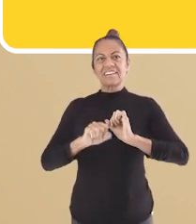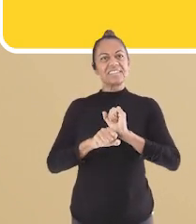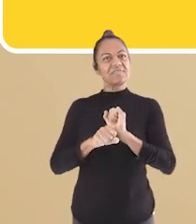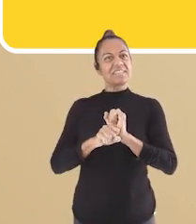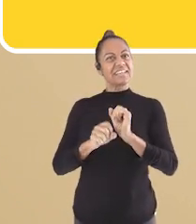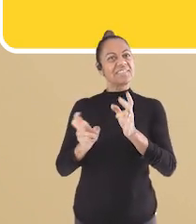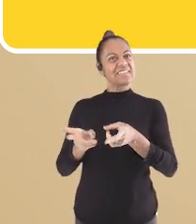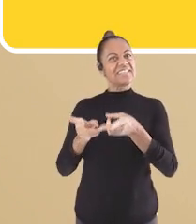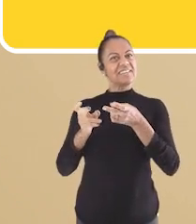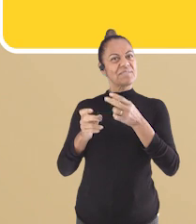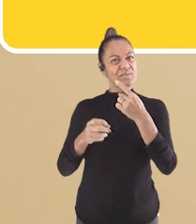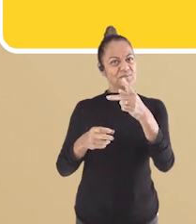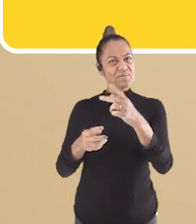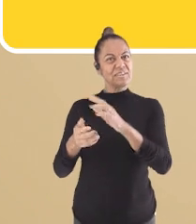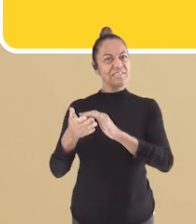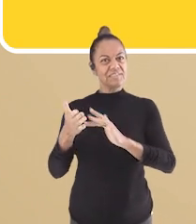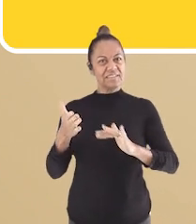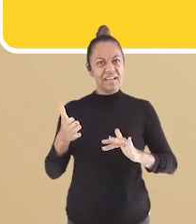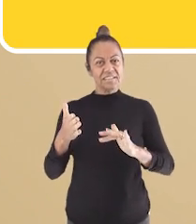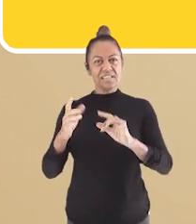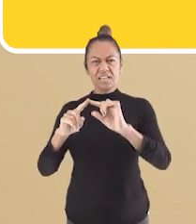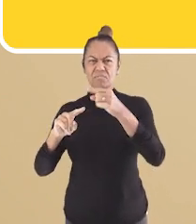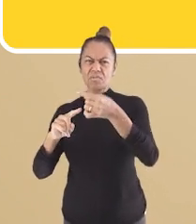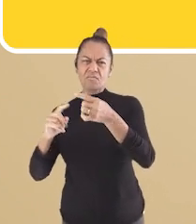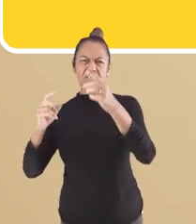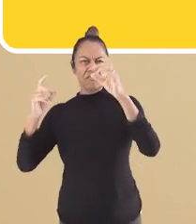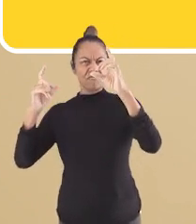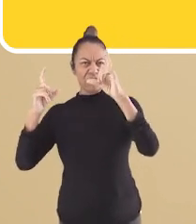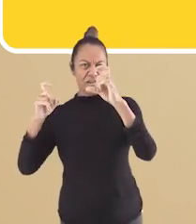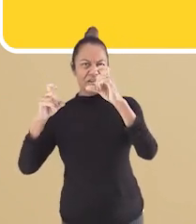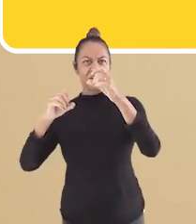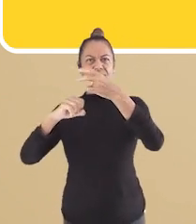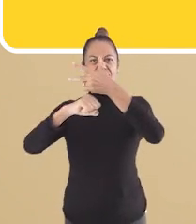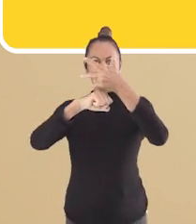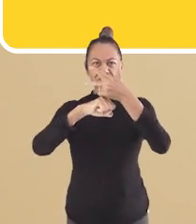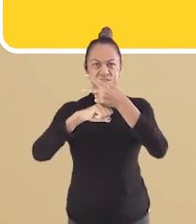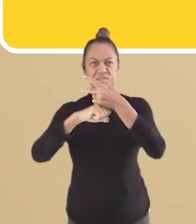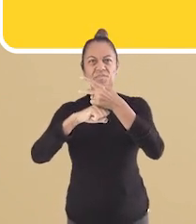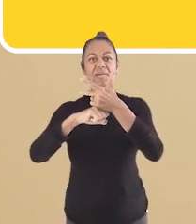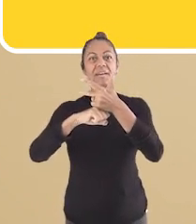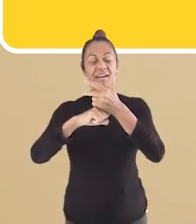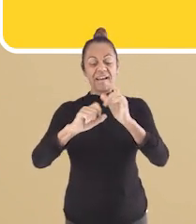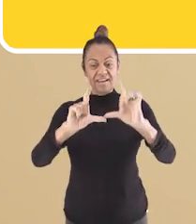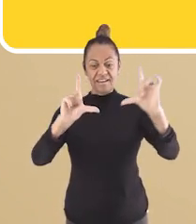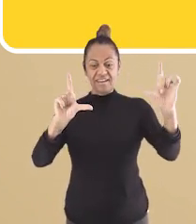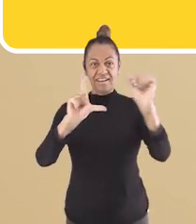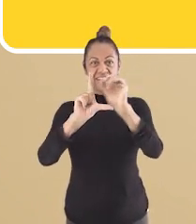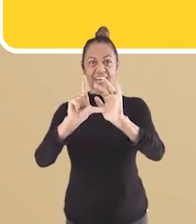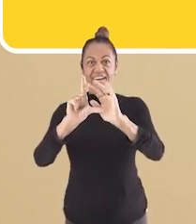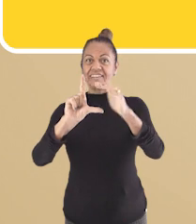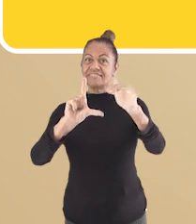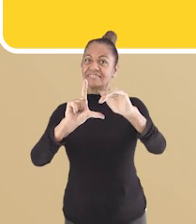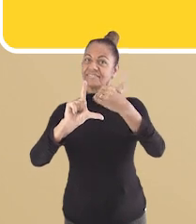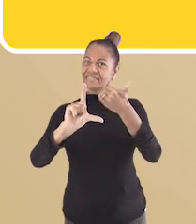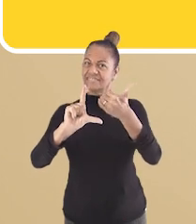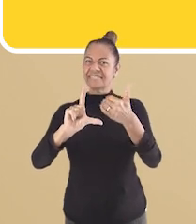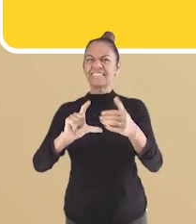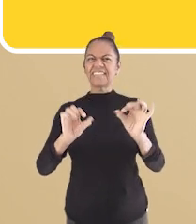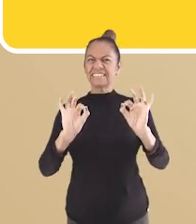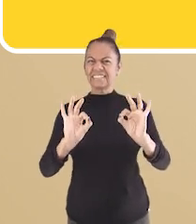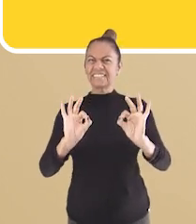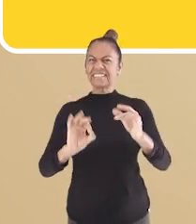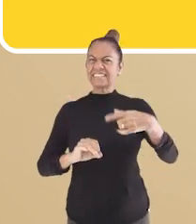atividade. Faça em seu caderno, fotografe e mande a foto para o QR Code que está aparecendo aí na tela.